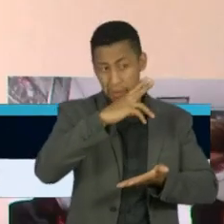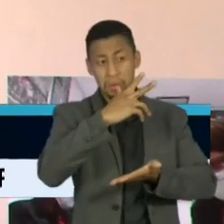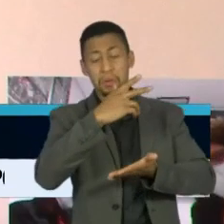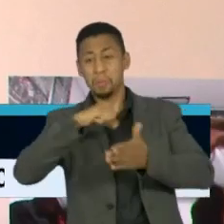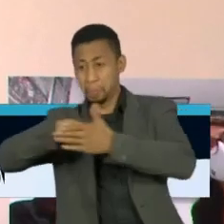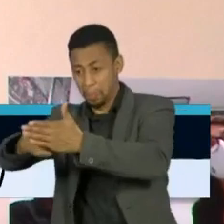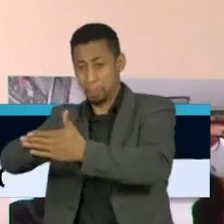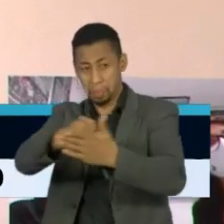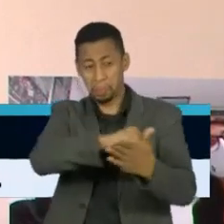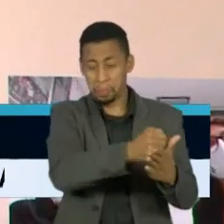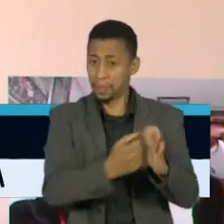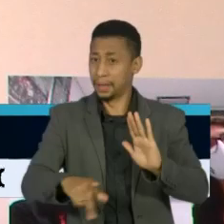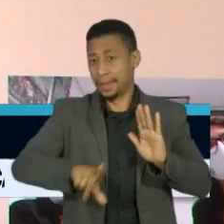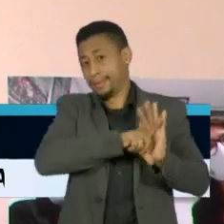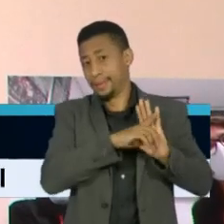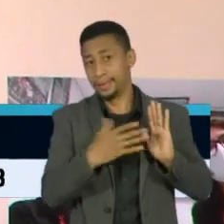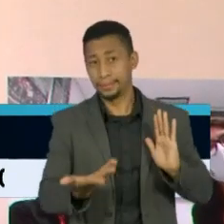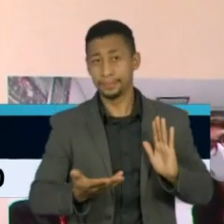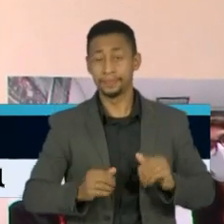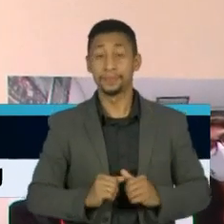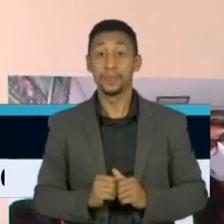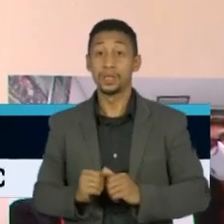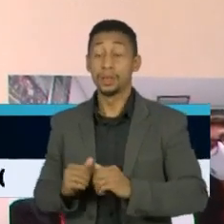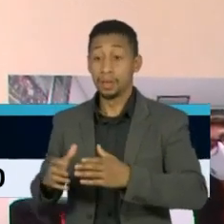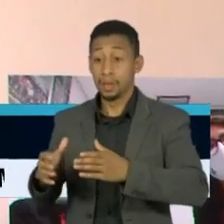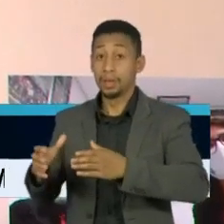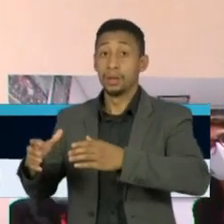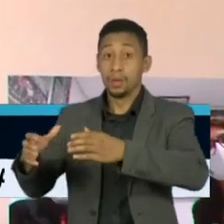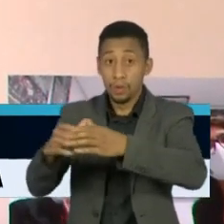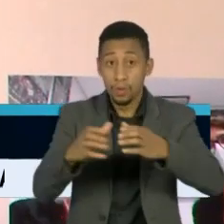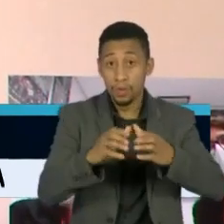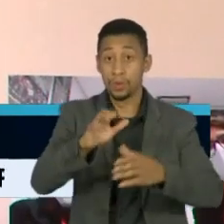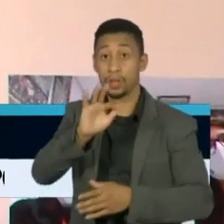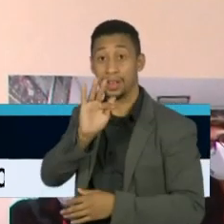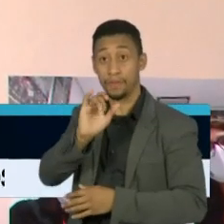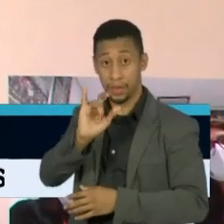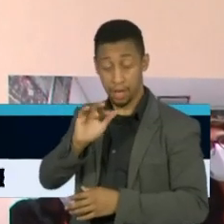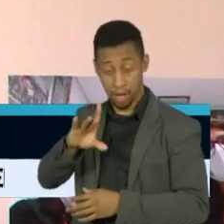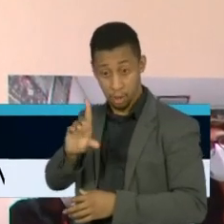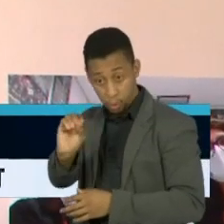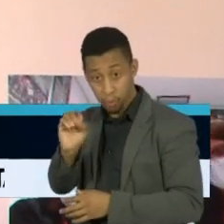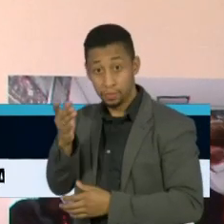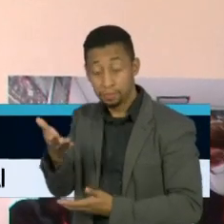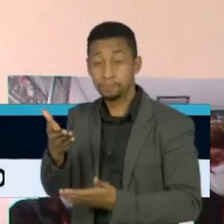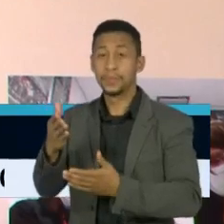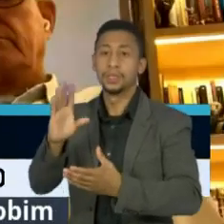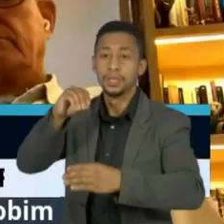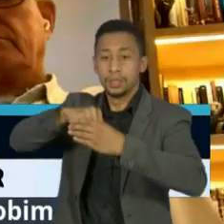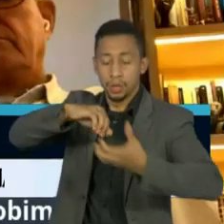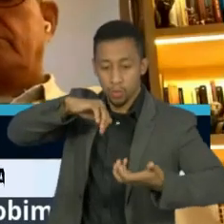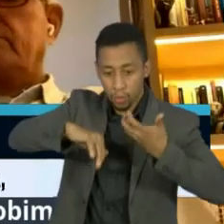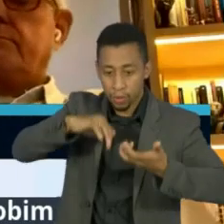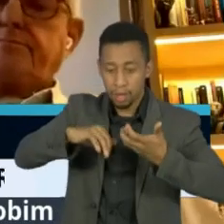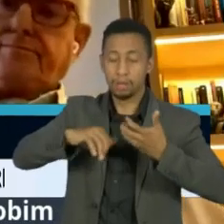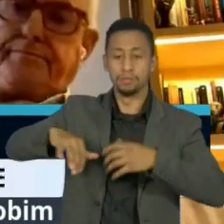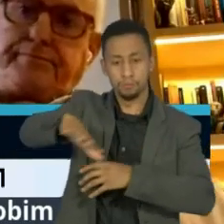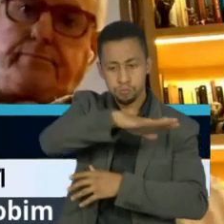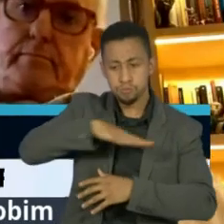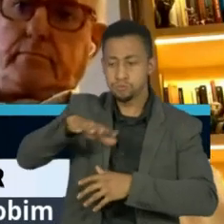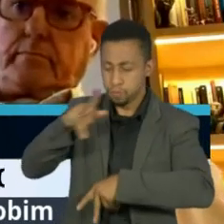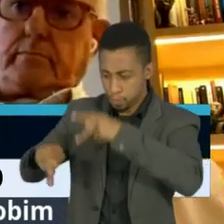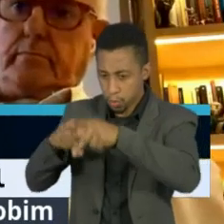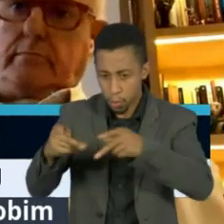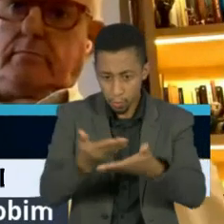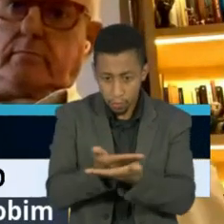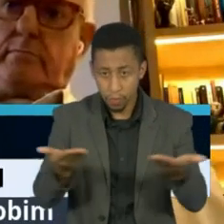Para Fernando Guimarães, a união de pluralidade de pensamentos, tanto no Congresso quanto na sociedade civil, é a que vai